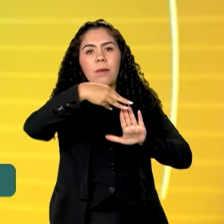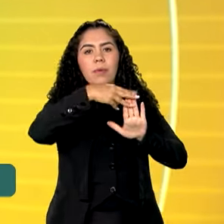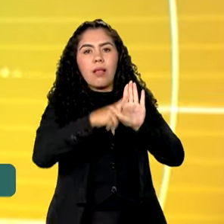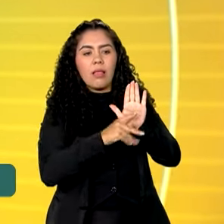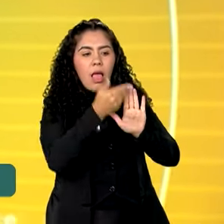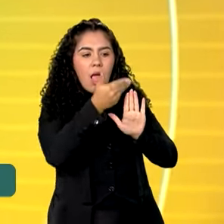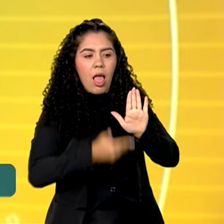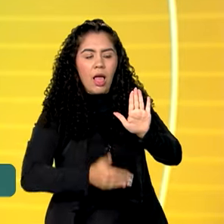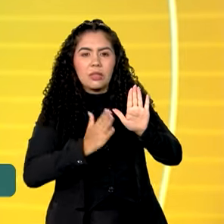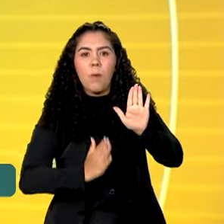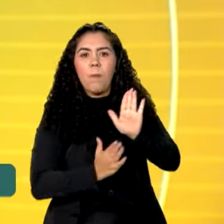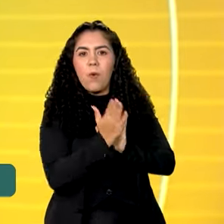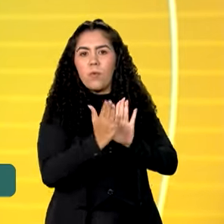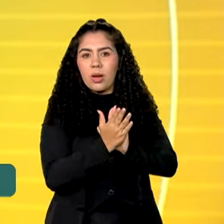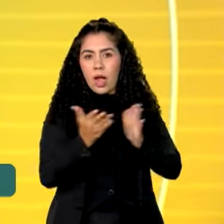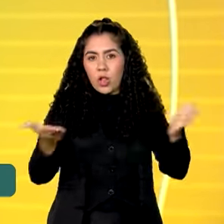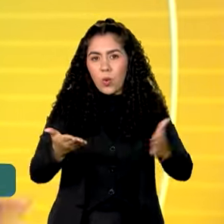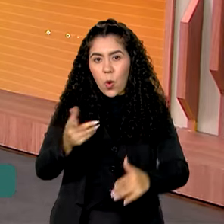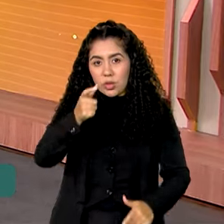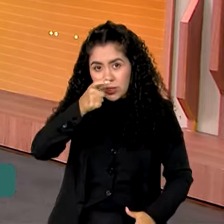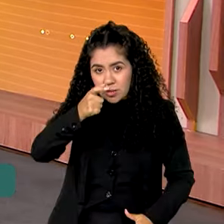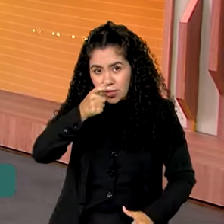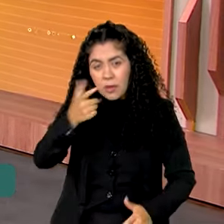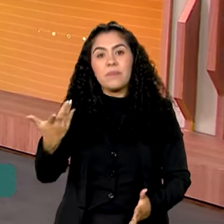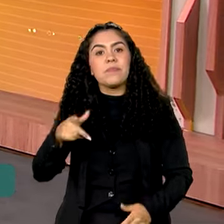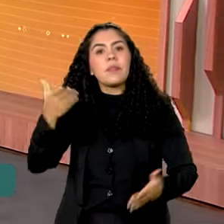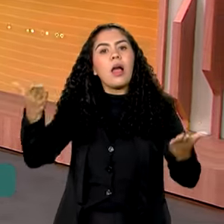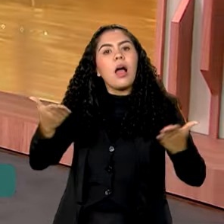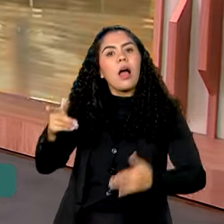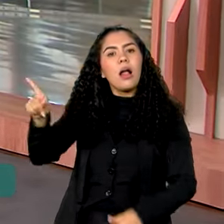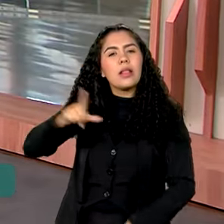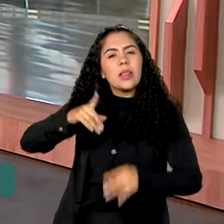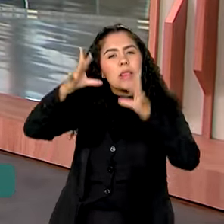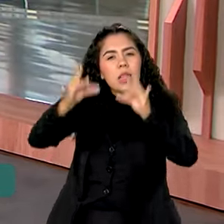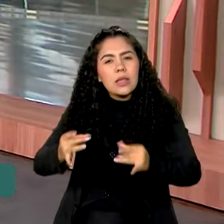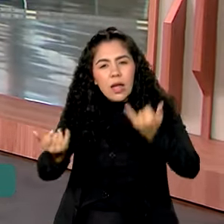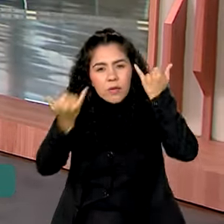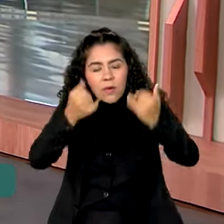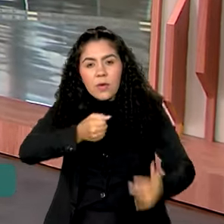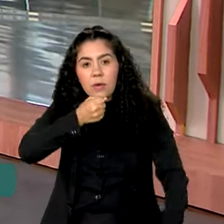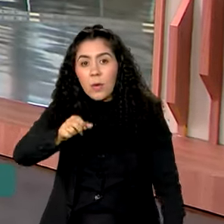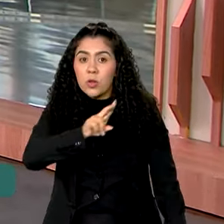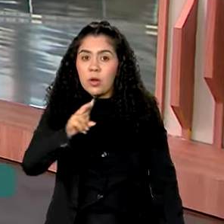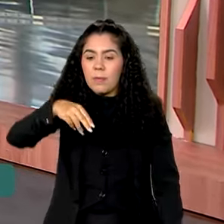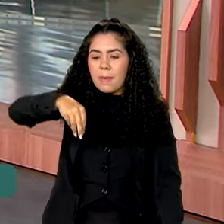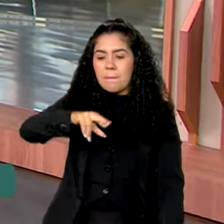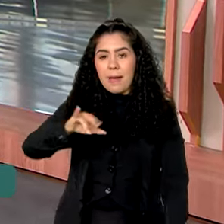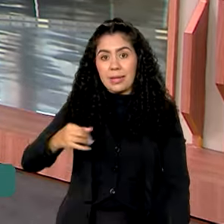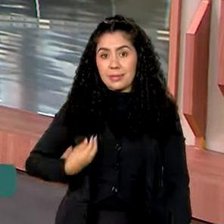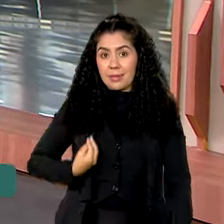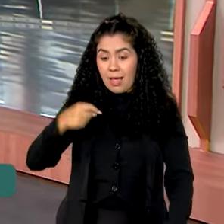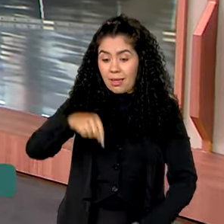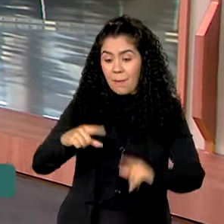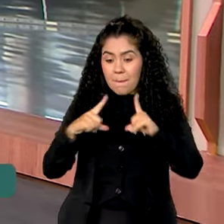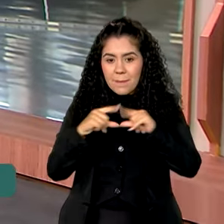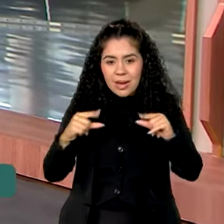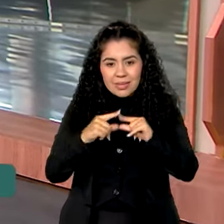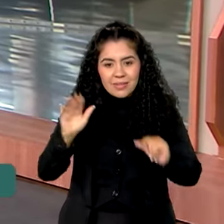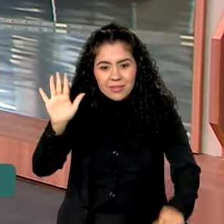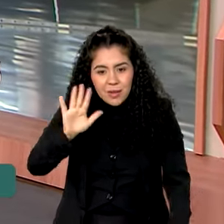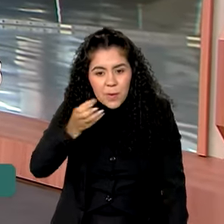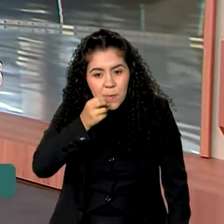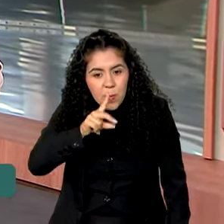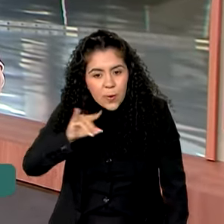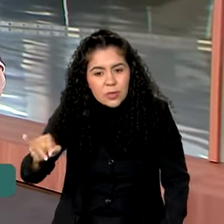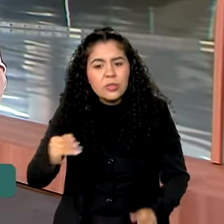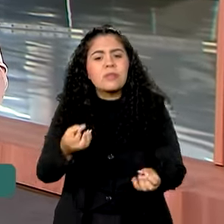Diário Oficial de hoje. Quem vai trazer os detalhes para a gente é Márcia Fernandes, ao vivo aqui de Brasília. Bom dia, Marcinha. Esse dinheiro